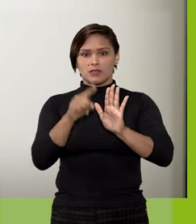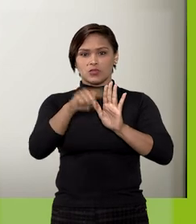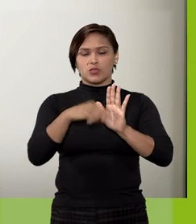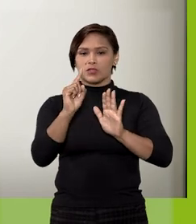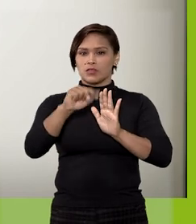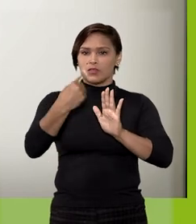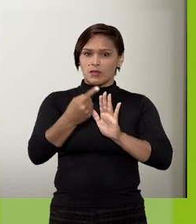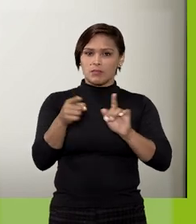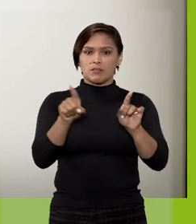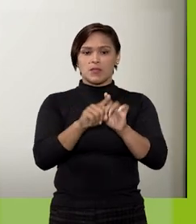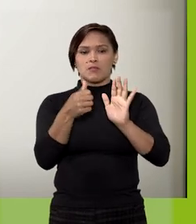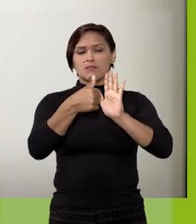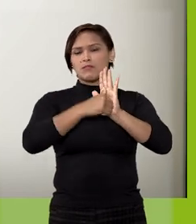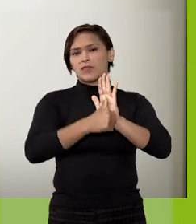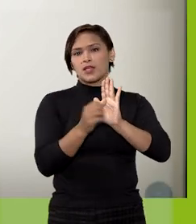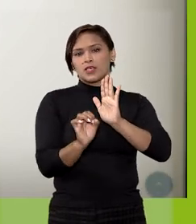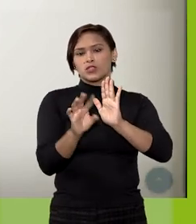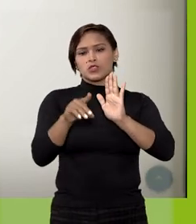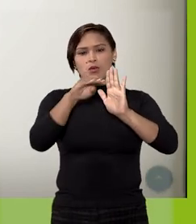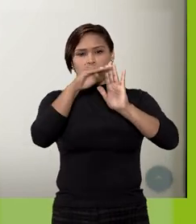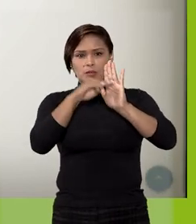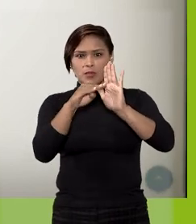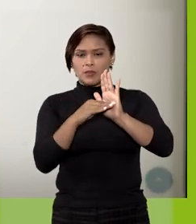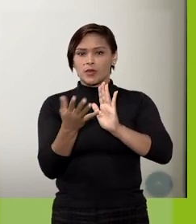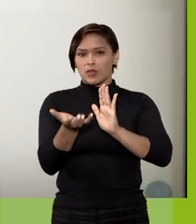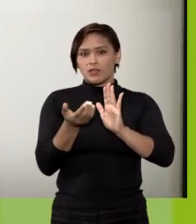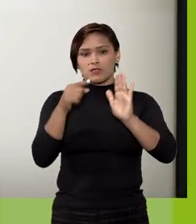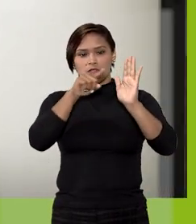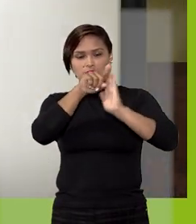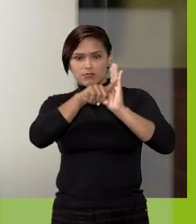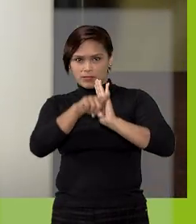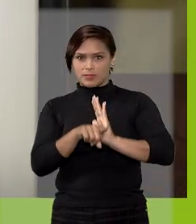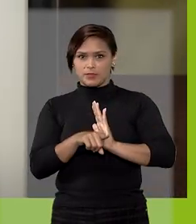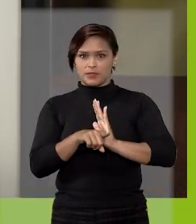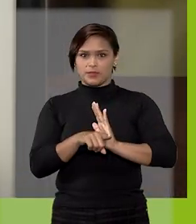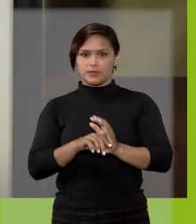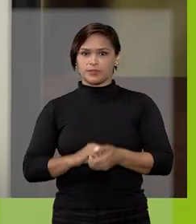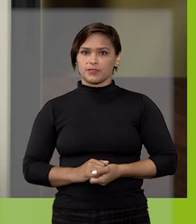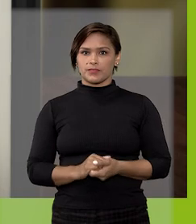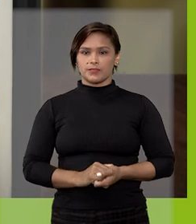e, em seguida, marcar apenas os campos que você pretende consultar.